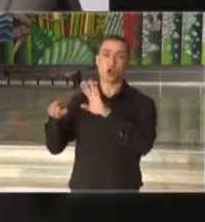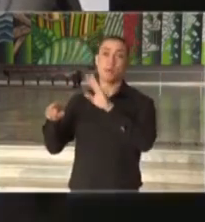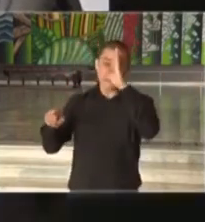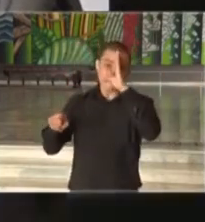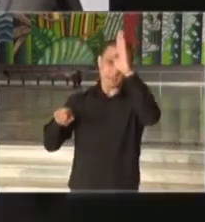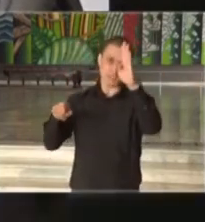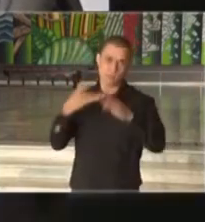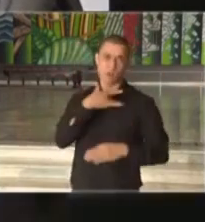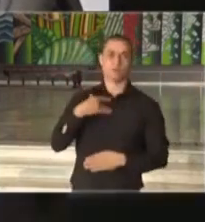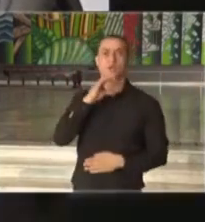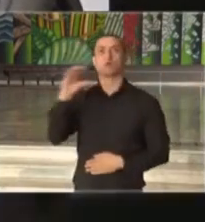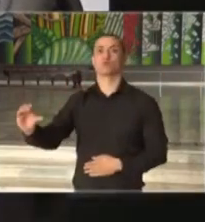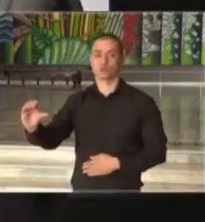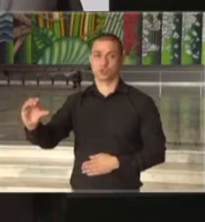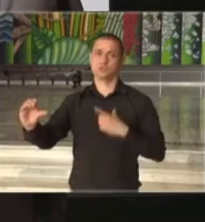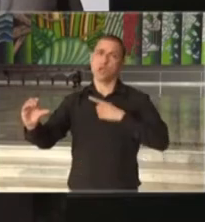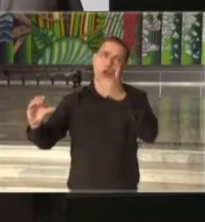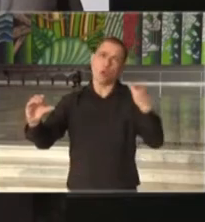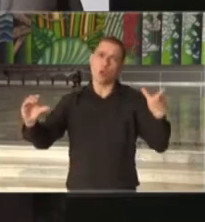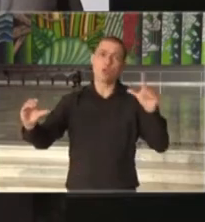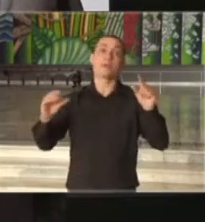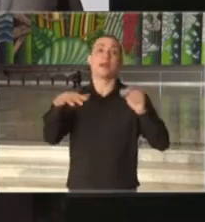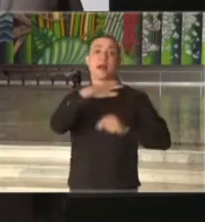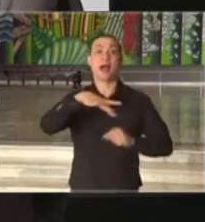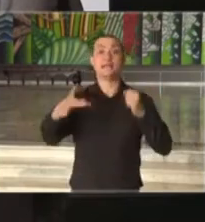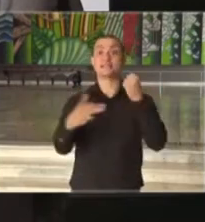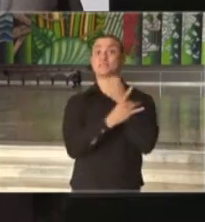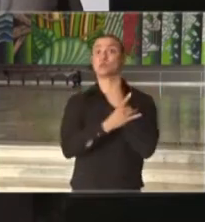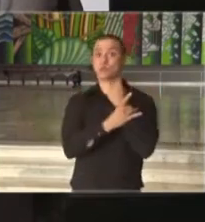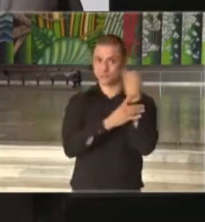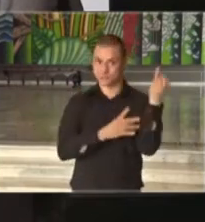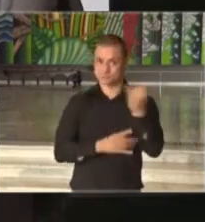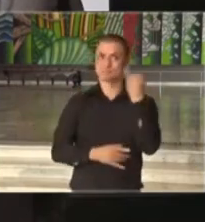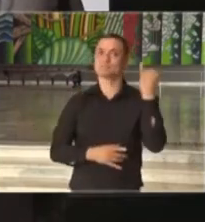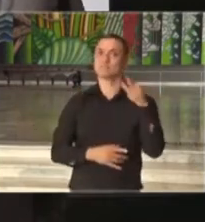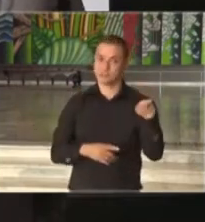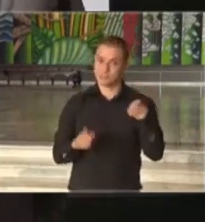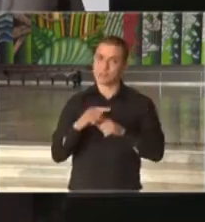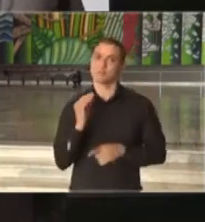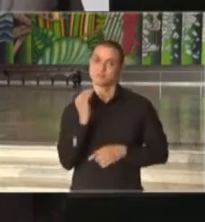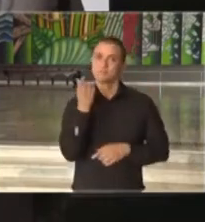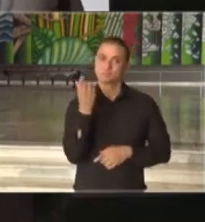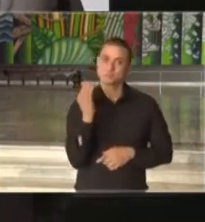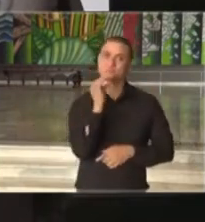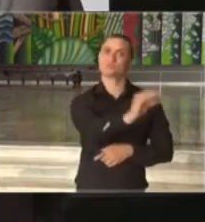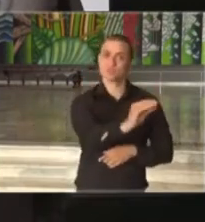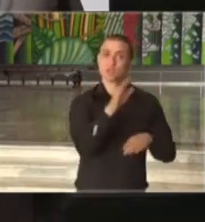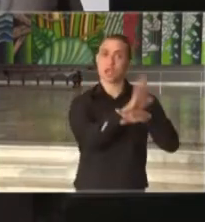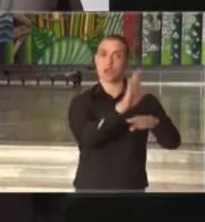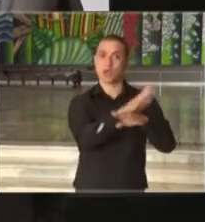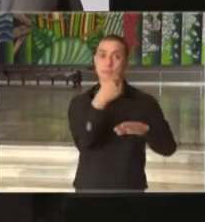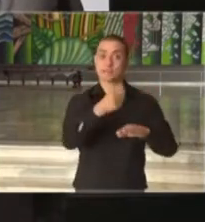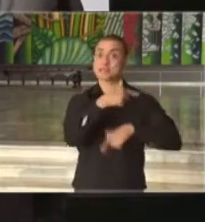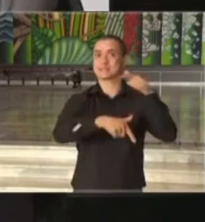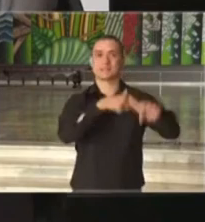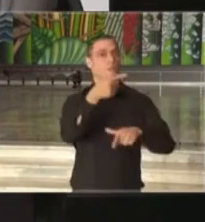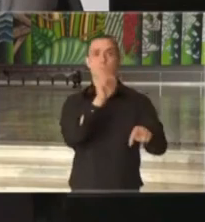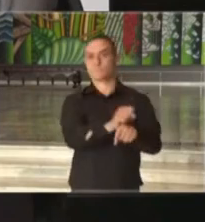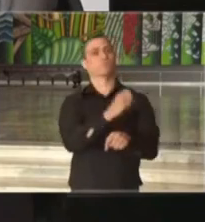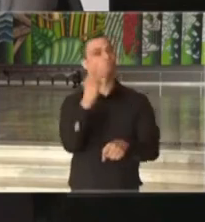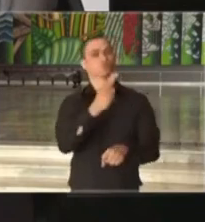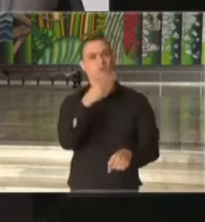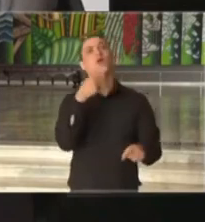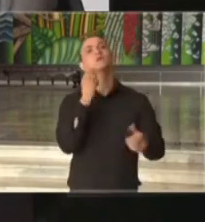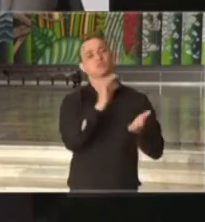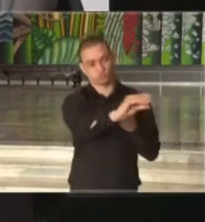majoritariamente saúde. Lembro também que o setor de segurança pública precisa estar devidamente em operação e